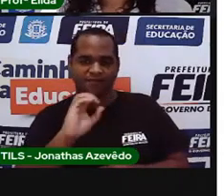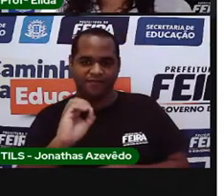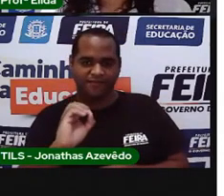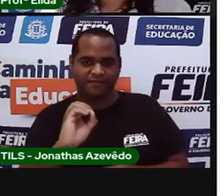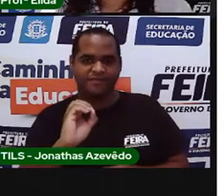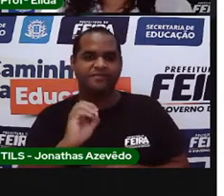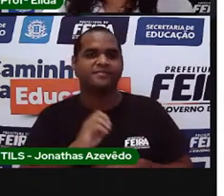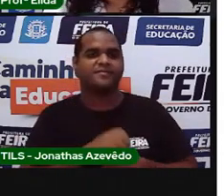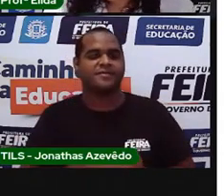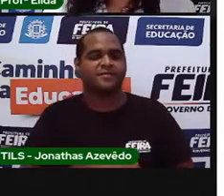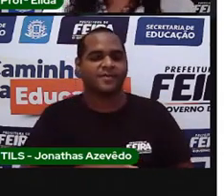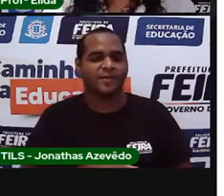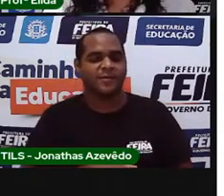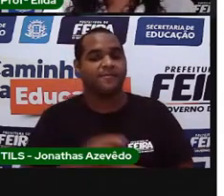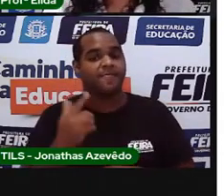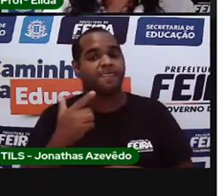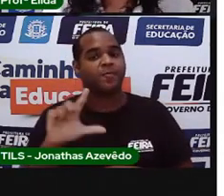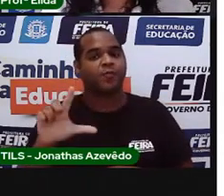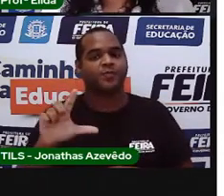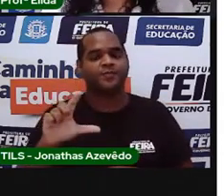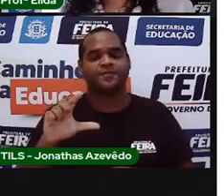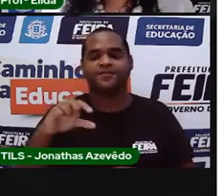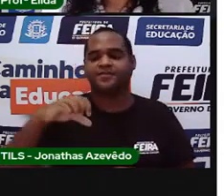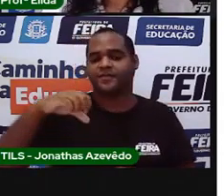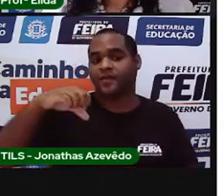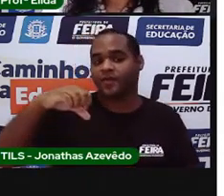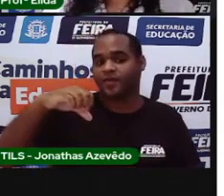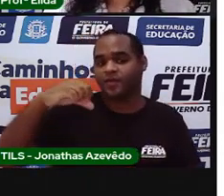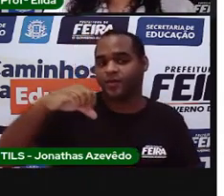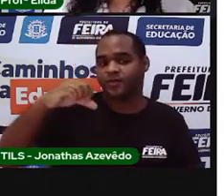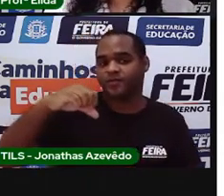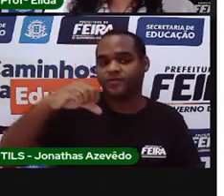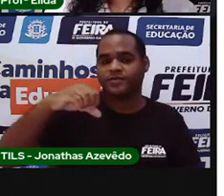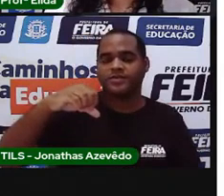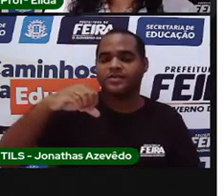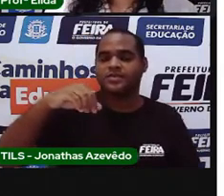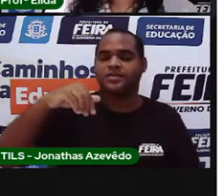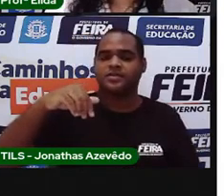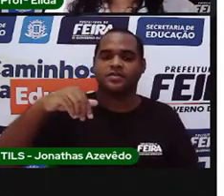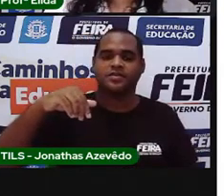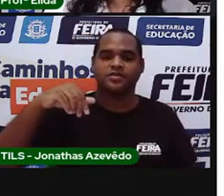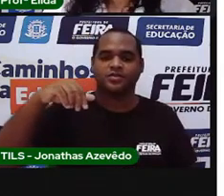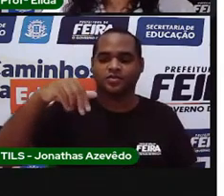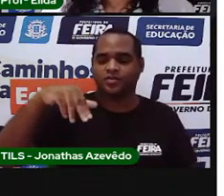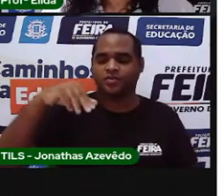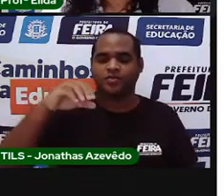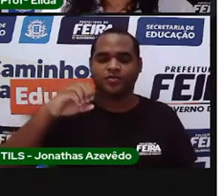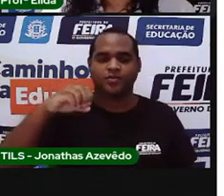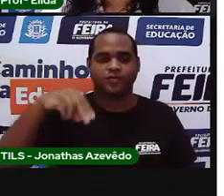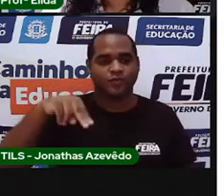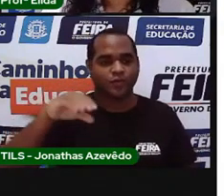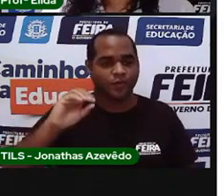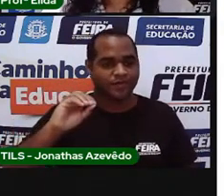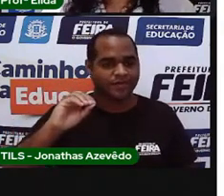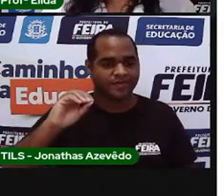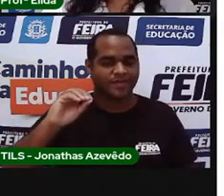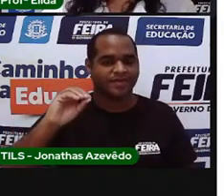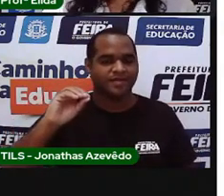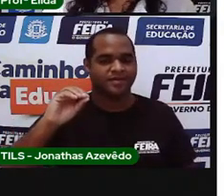Oitavo. Depois do oitavo, nós temos o nono.